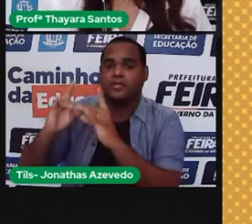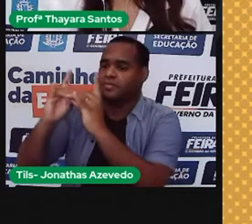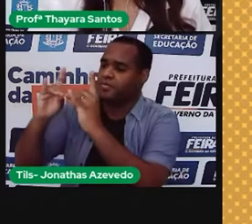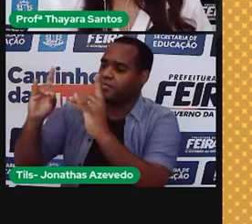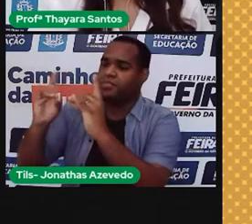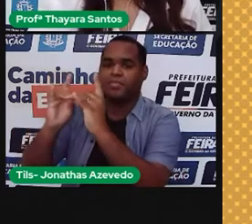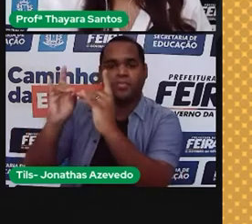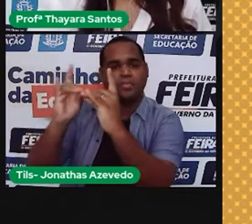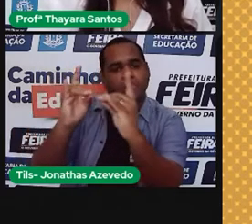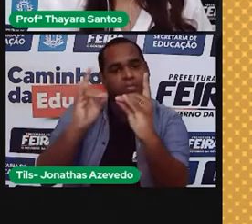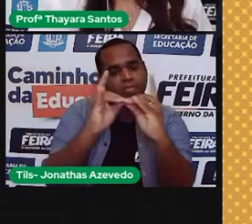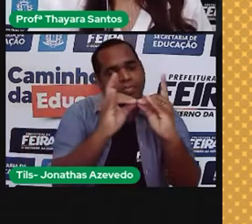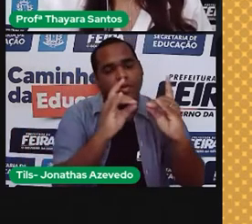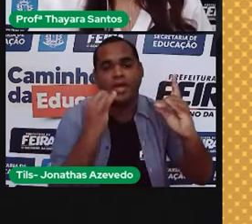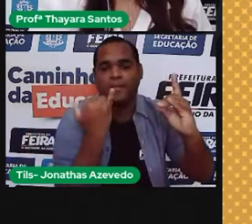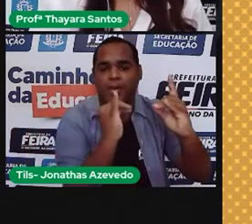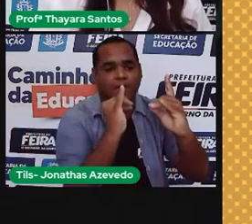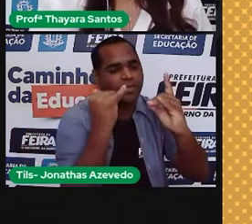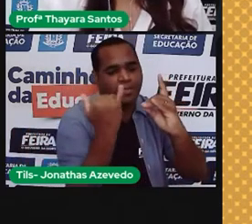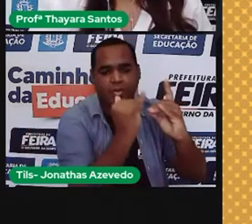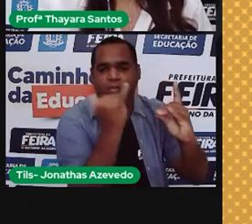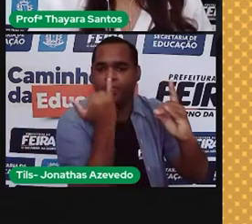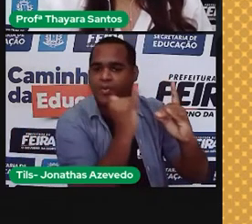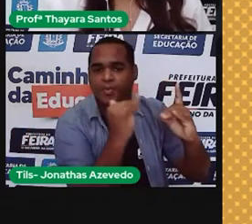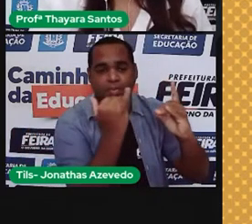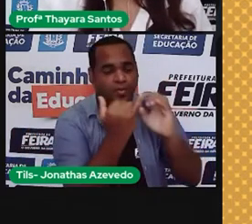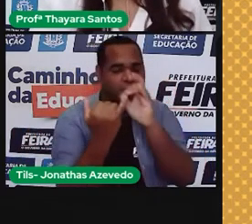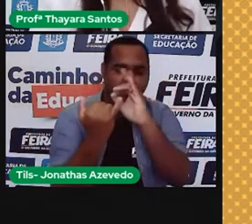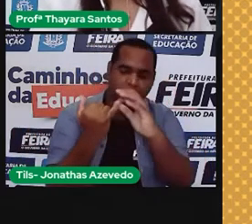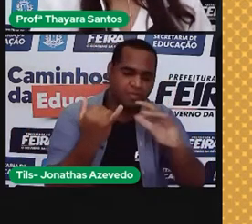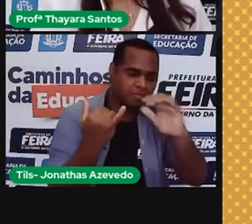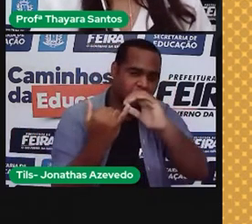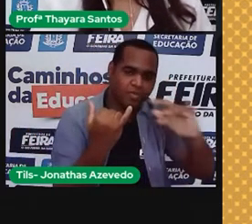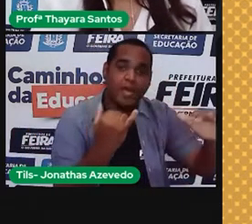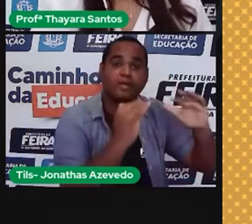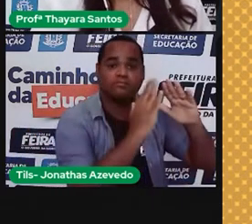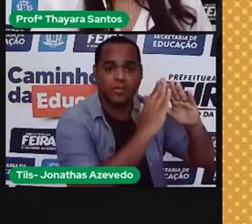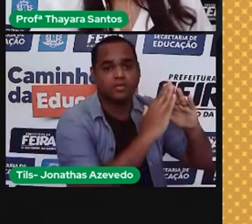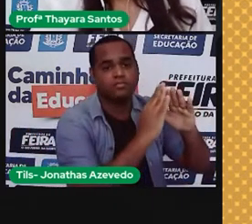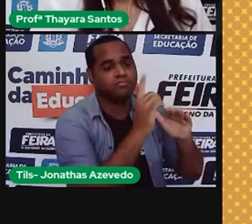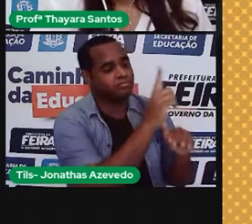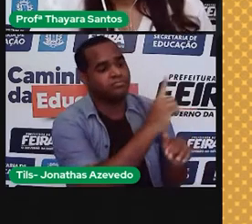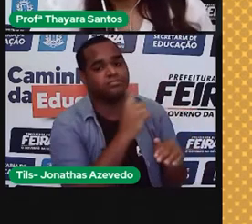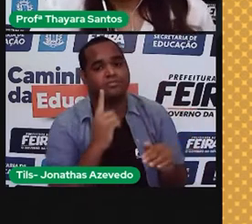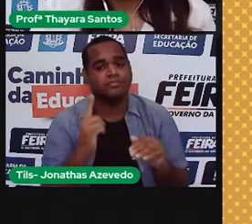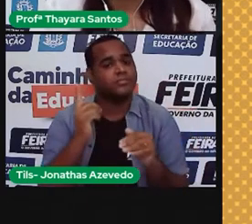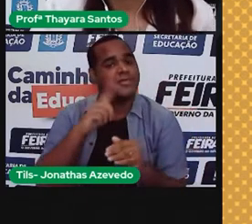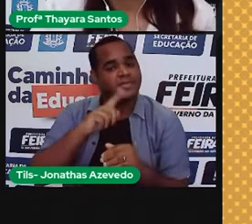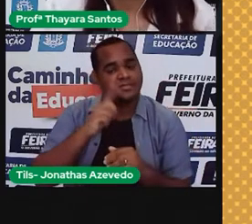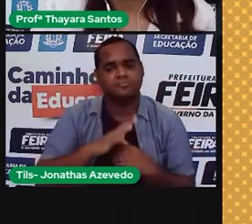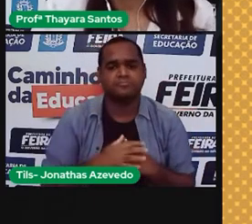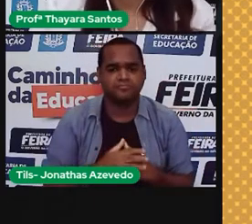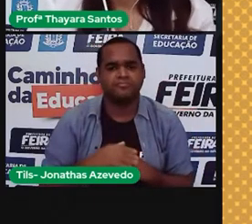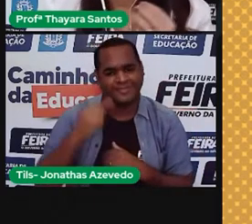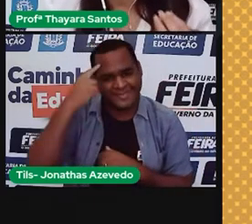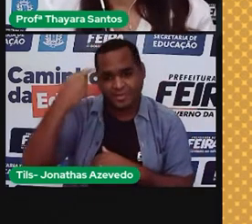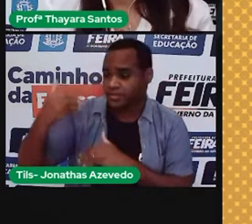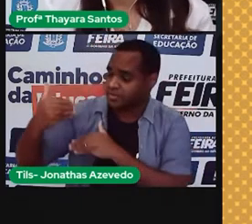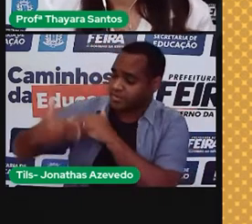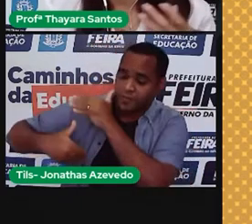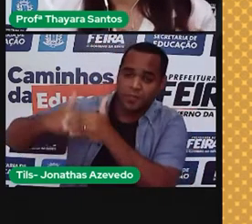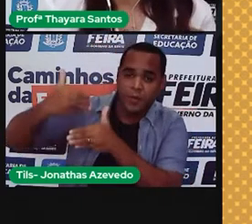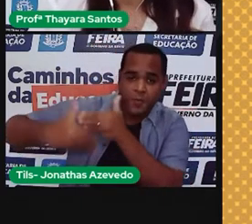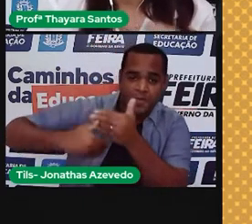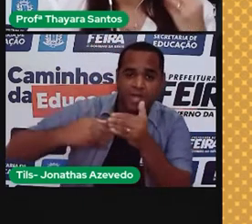passando por essa fiação até chegar na nossa casa. Então, esse é o processo de